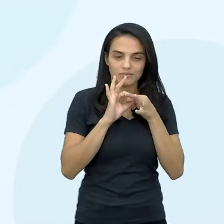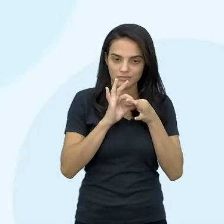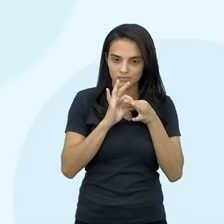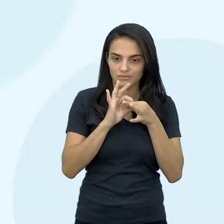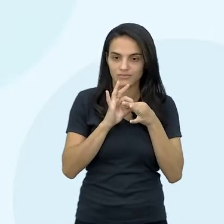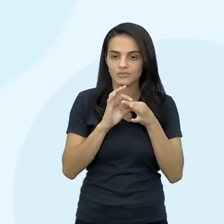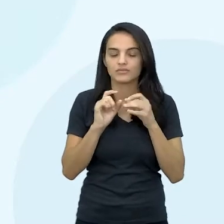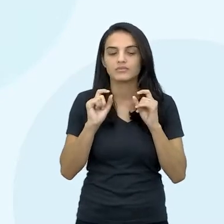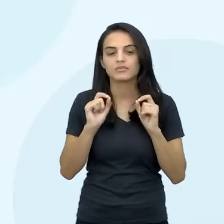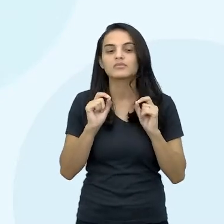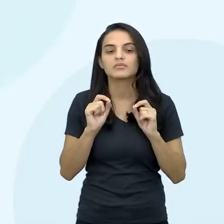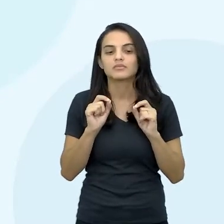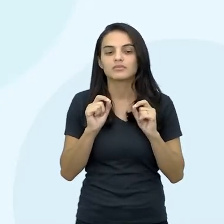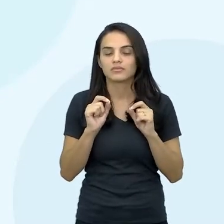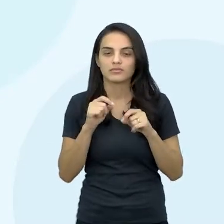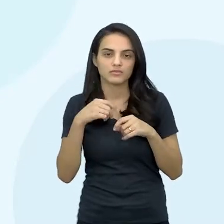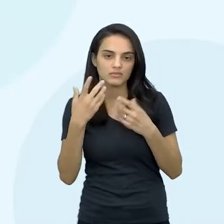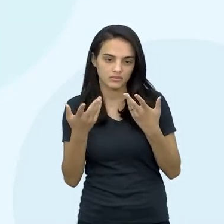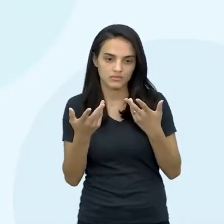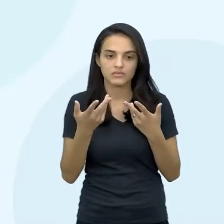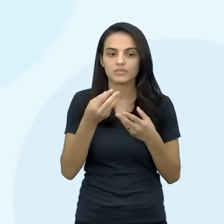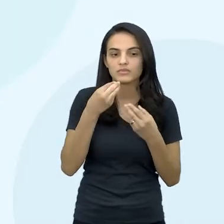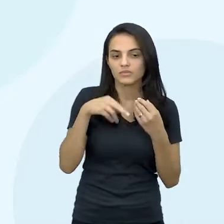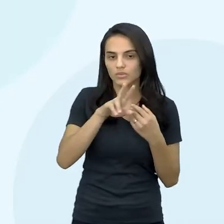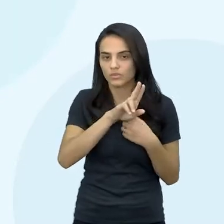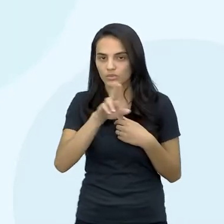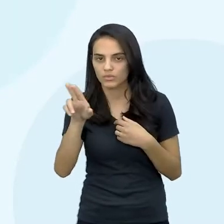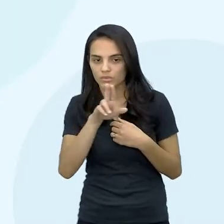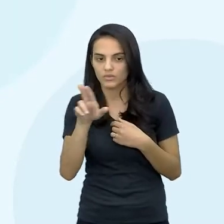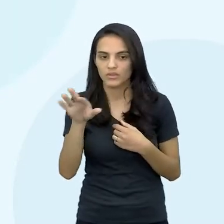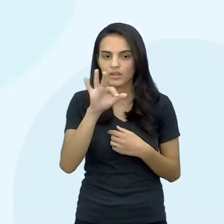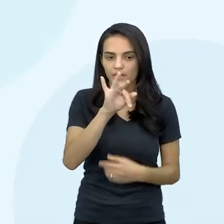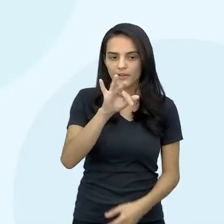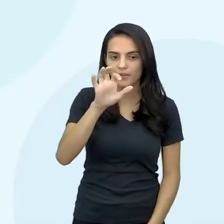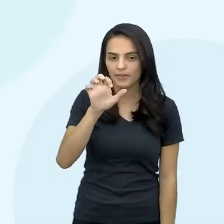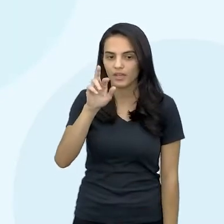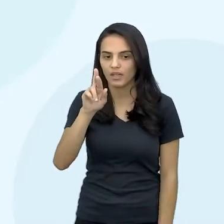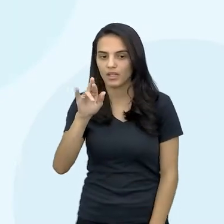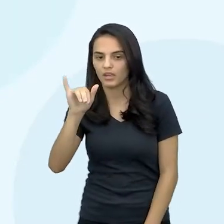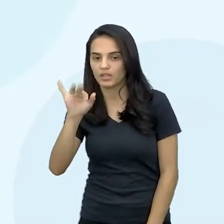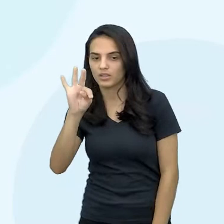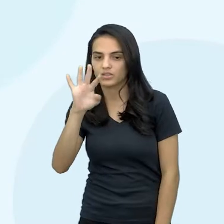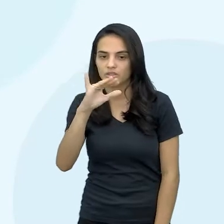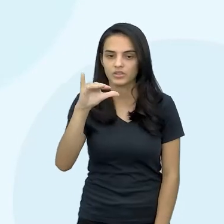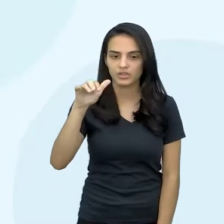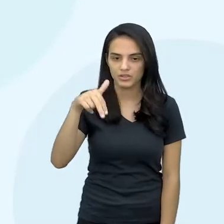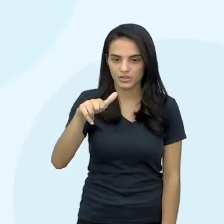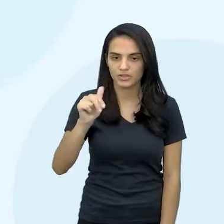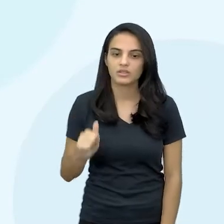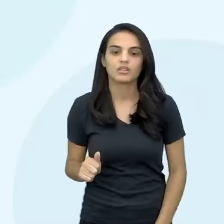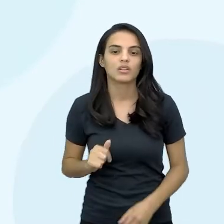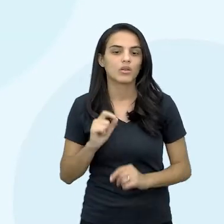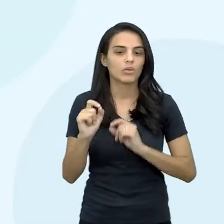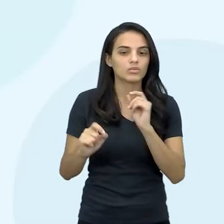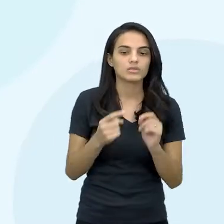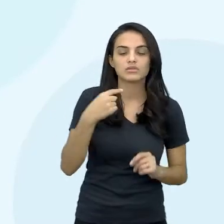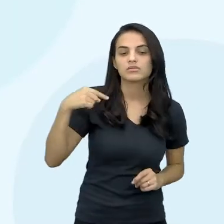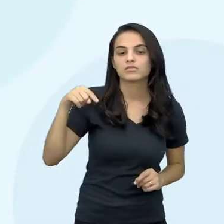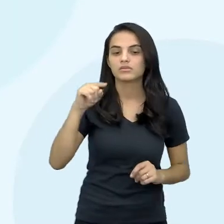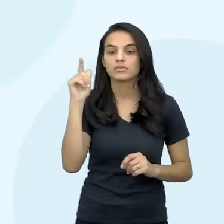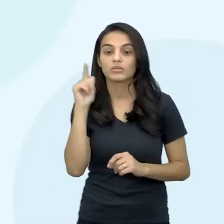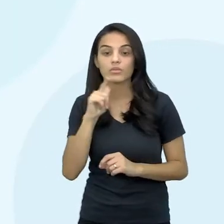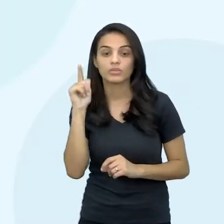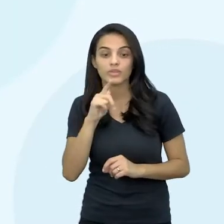acoplado, né, com aquela substância chamada ferritina. E aí, então, né, o que que a gente consegue